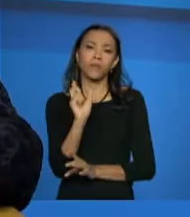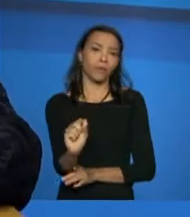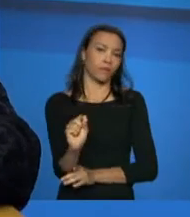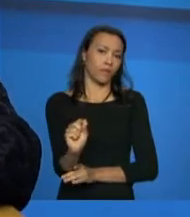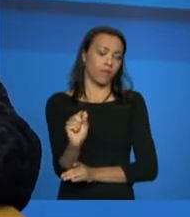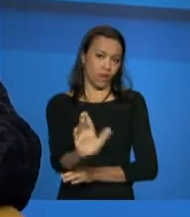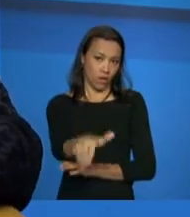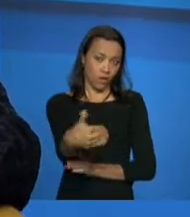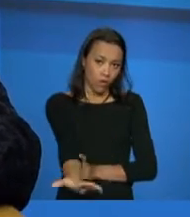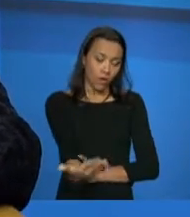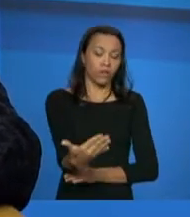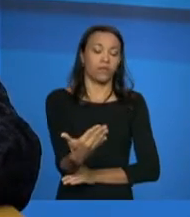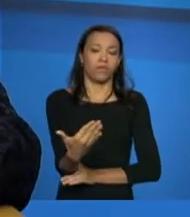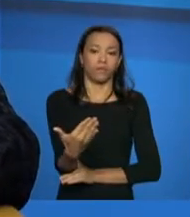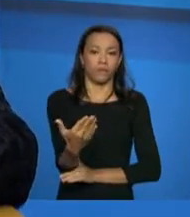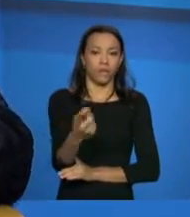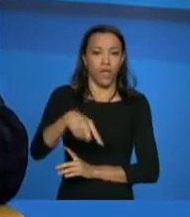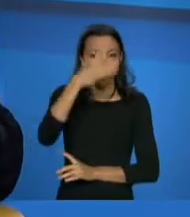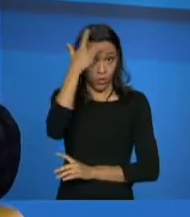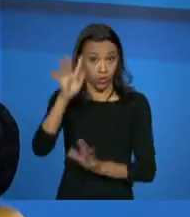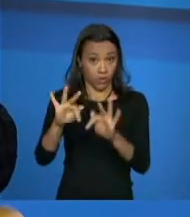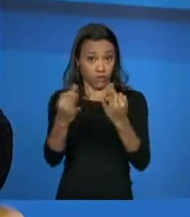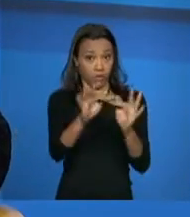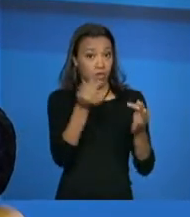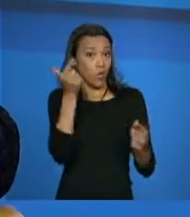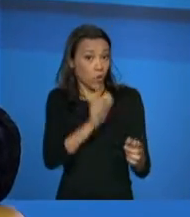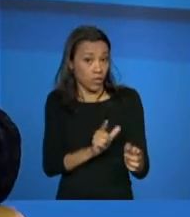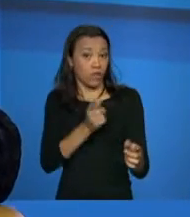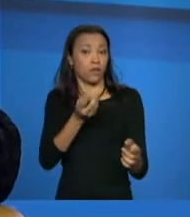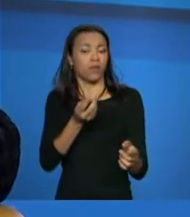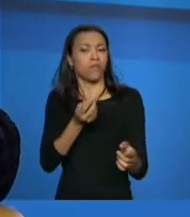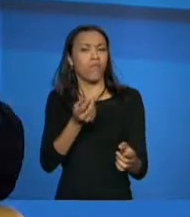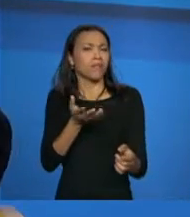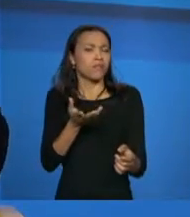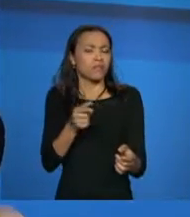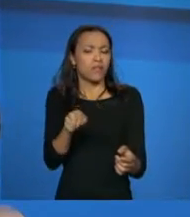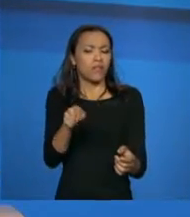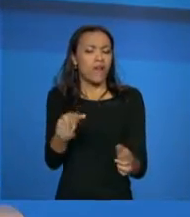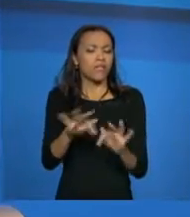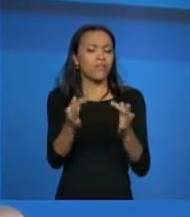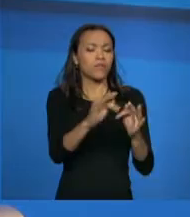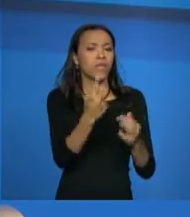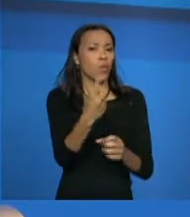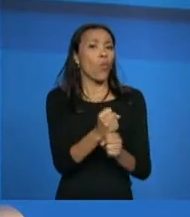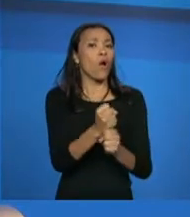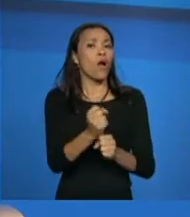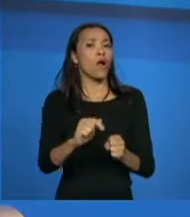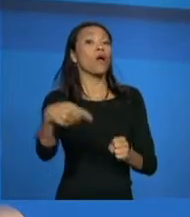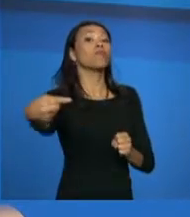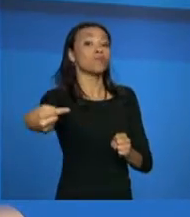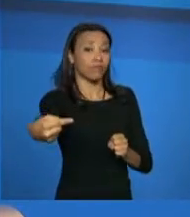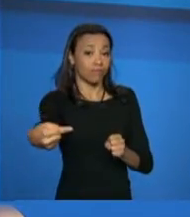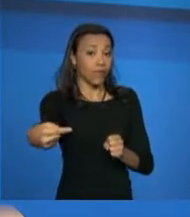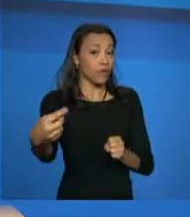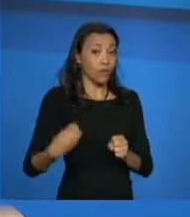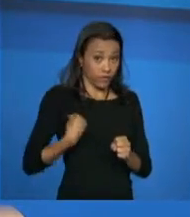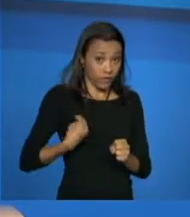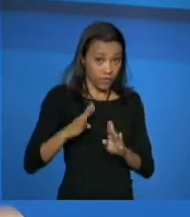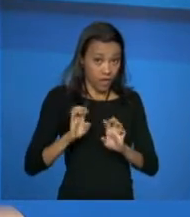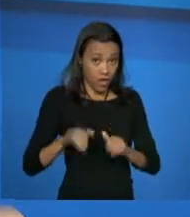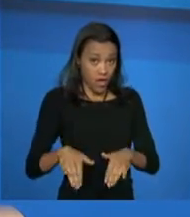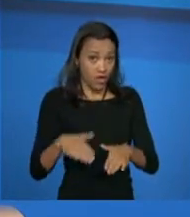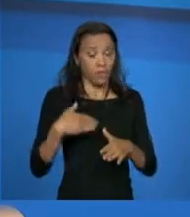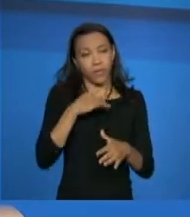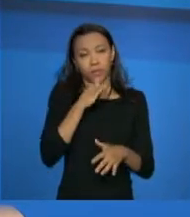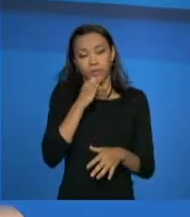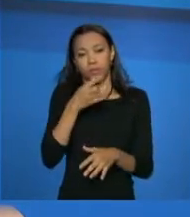a partir do momento dos beneficiários, como é que está a situação deles daqui a um ano. Então, ele pode pegar uma quantidade maior de informação. Eu vou pegar também a questão de